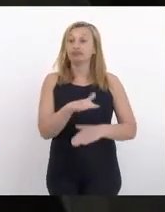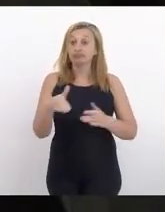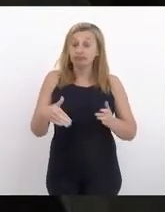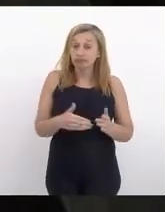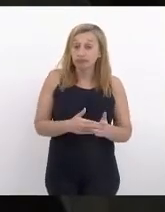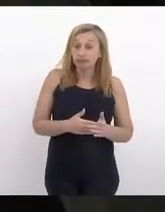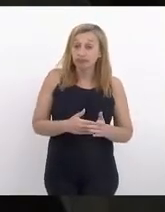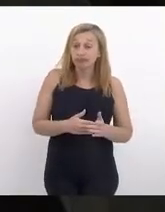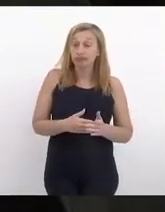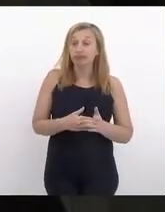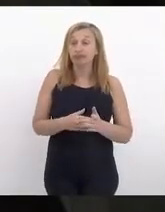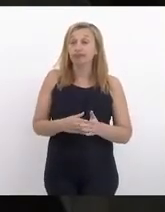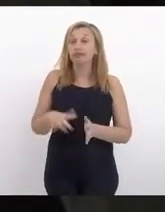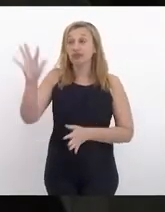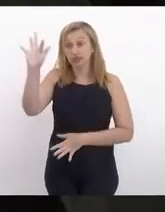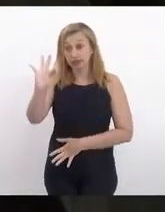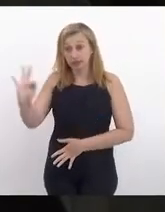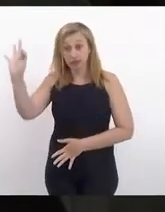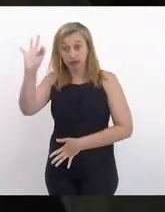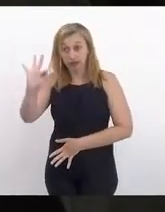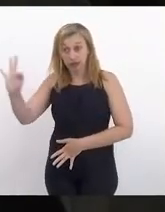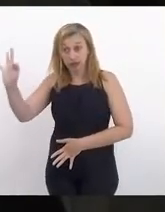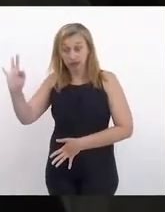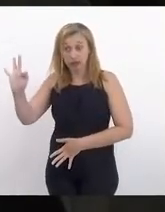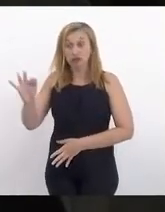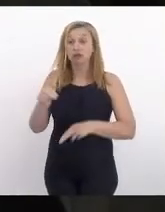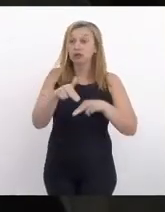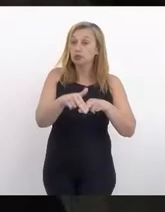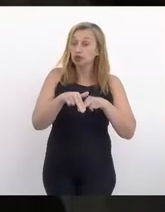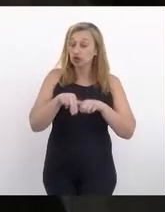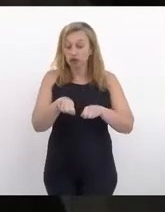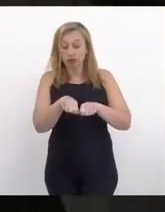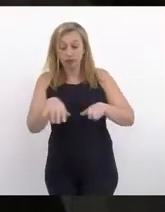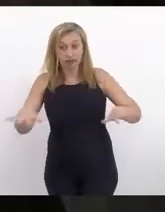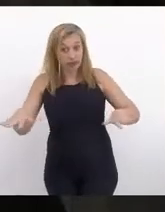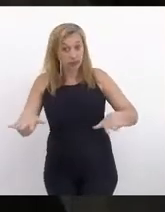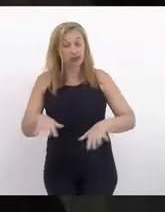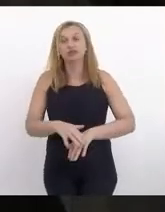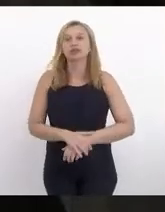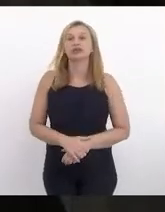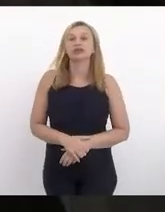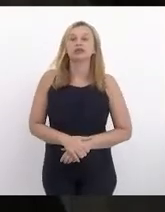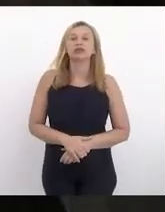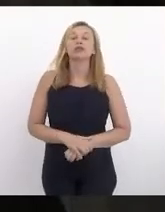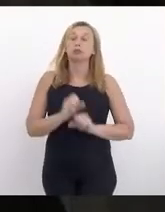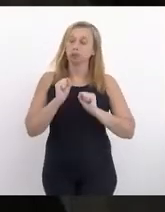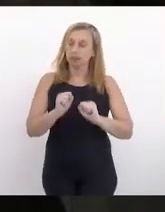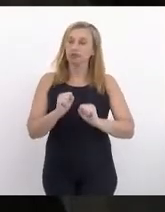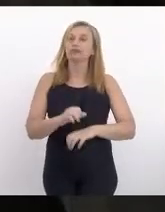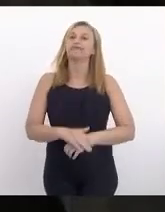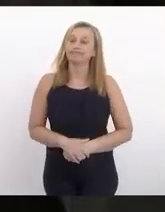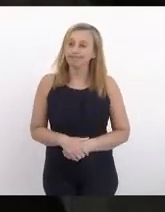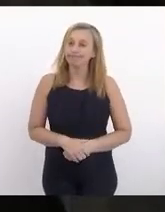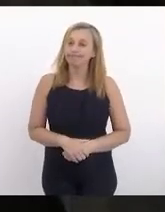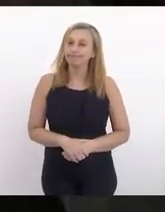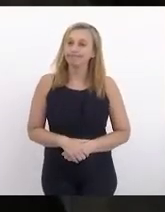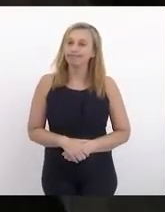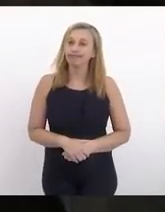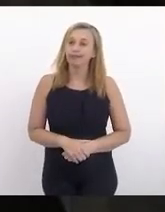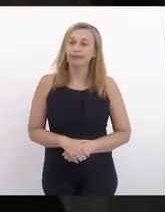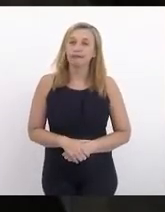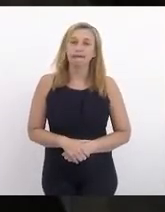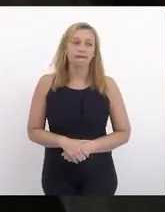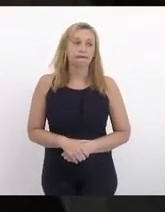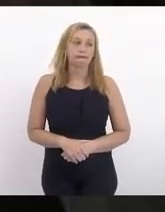os entes federativos, por causa da pandemia, possa, em caráter